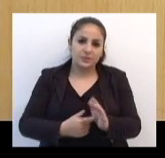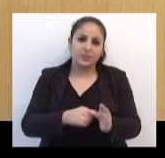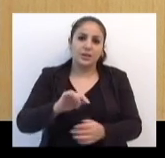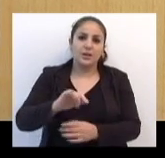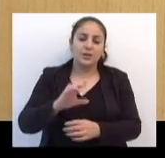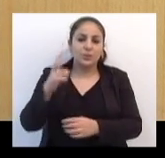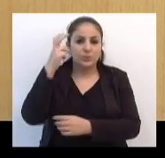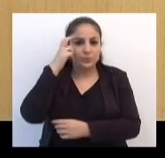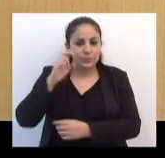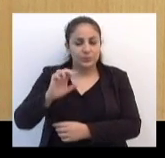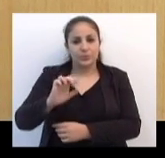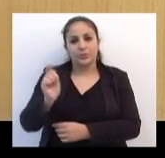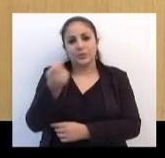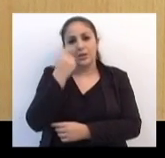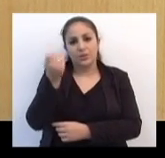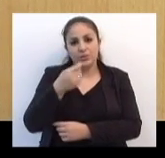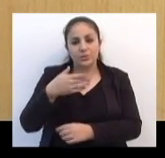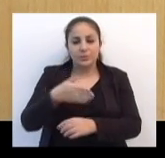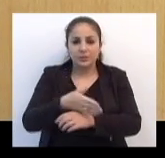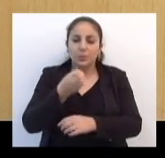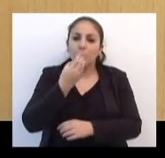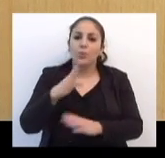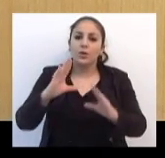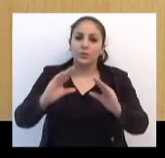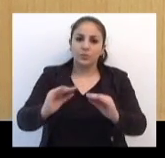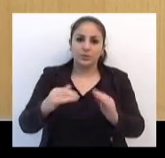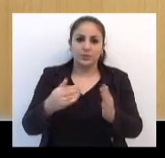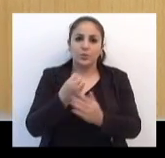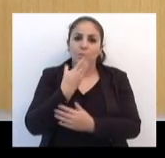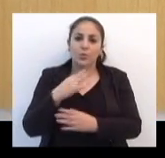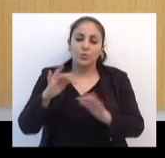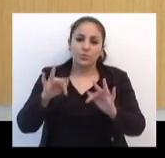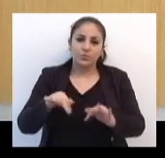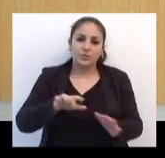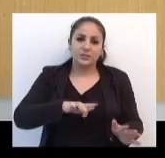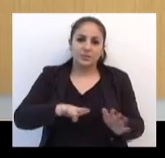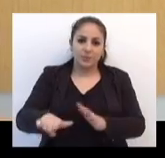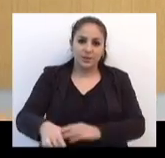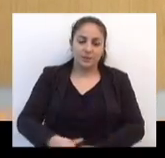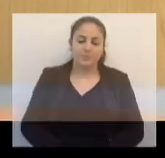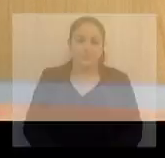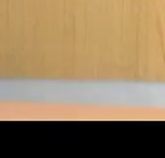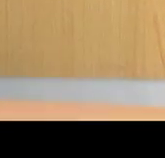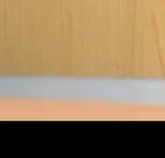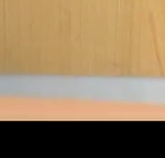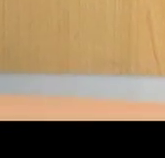Gaúcha. Participe! Uma ótima noite e um bom final de semana!